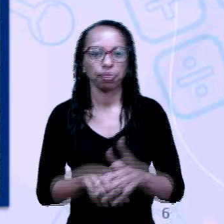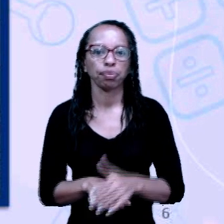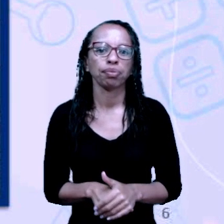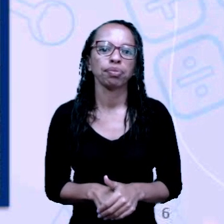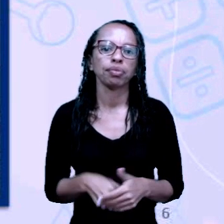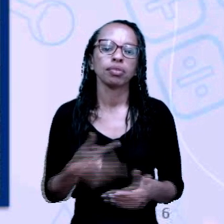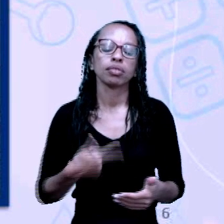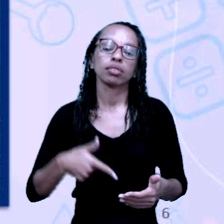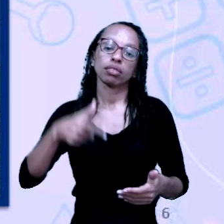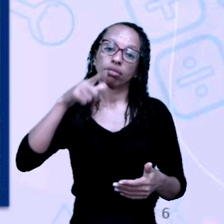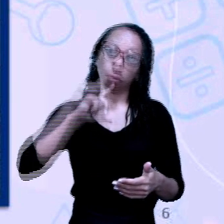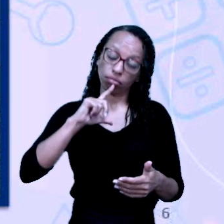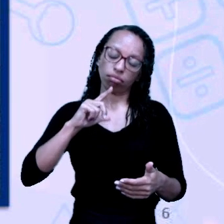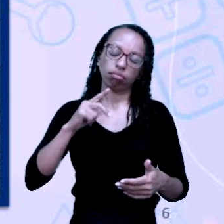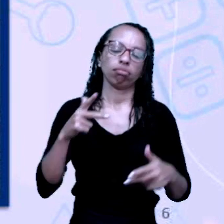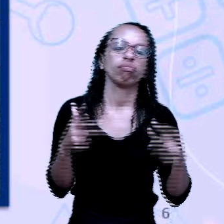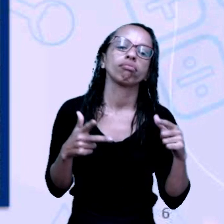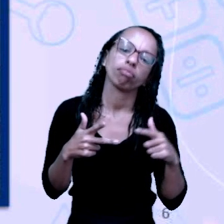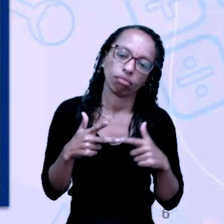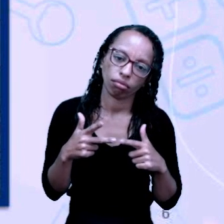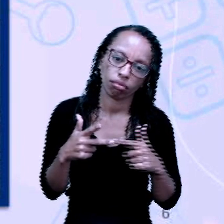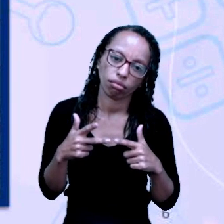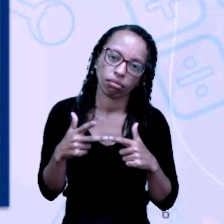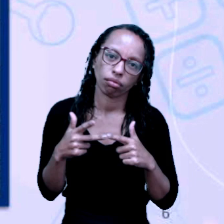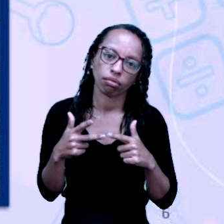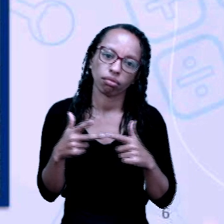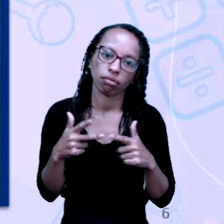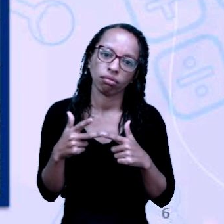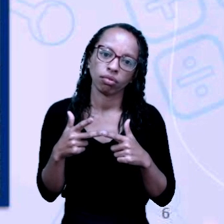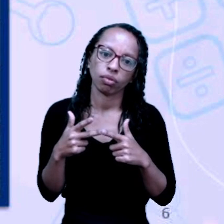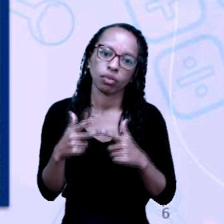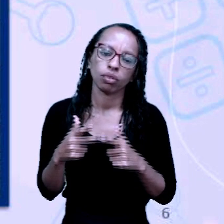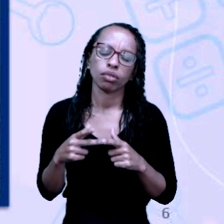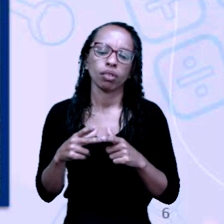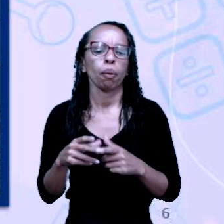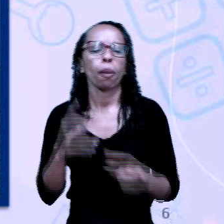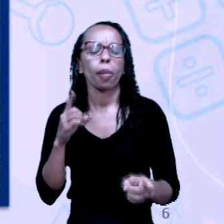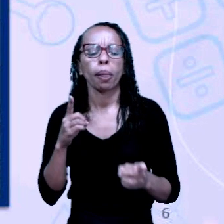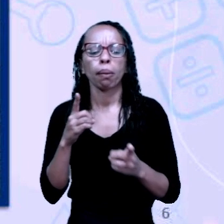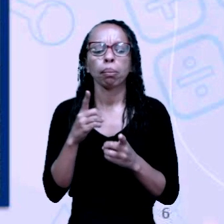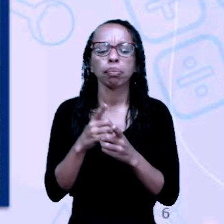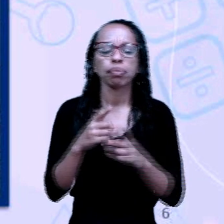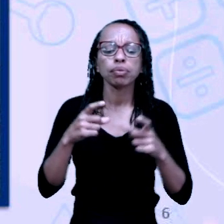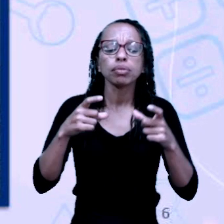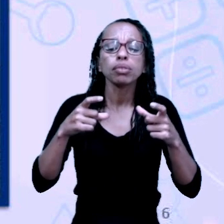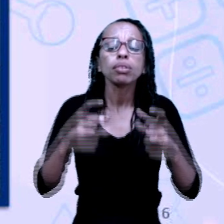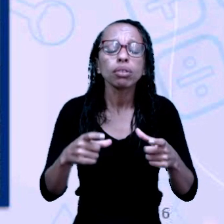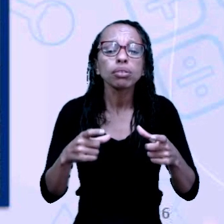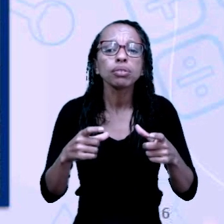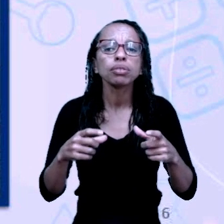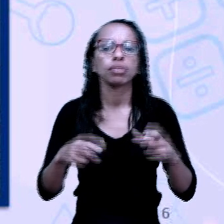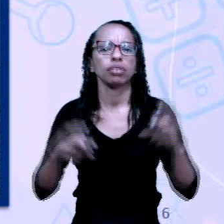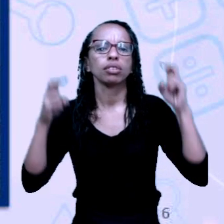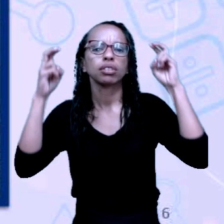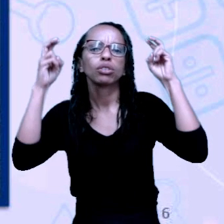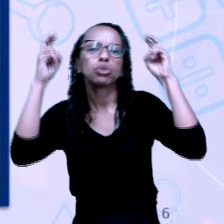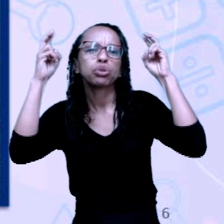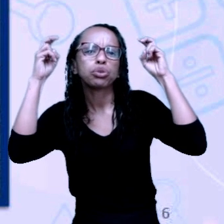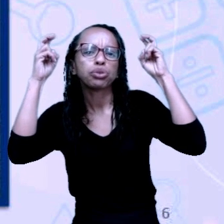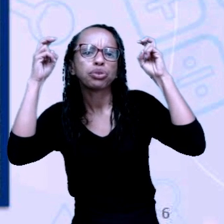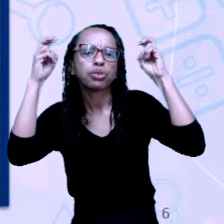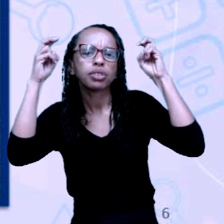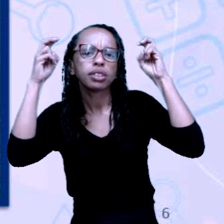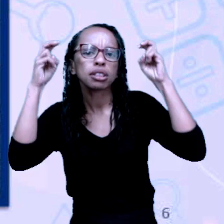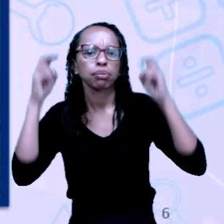Outro ponto que eu faço questão de ressaltar, é onde se encontra o tema. Observem que esse senhor